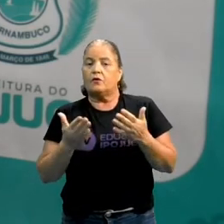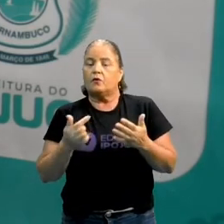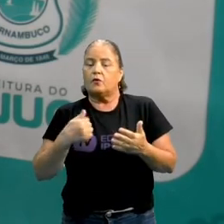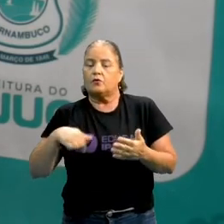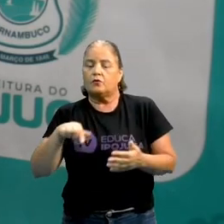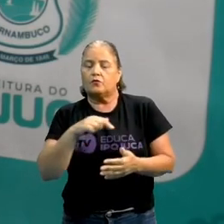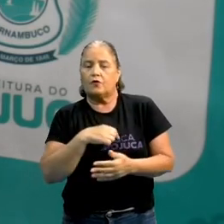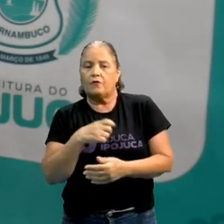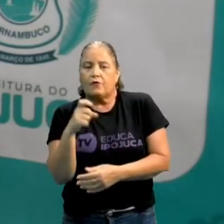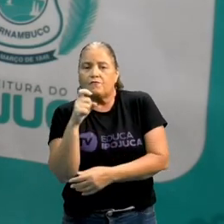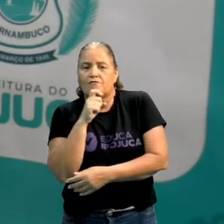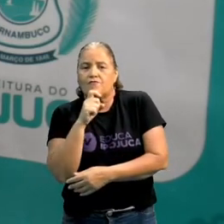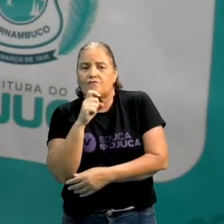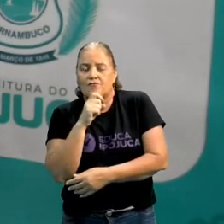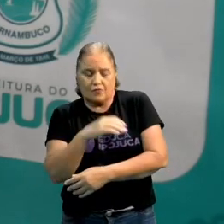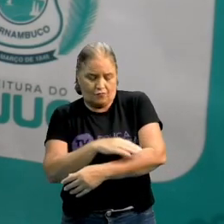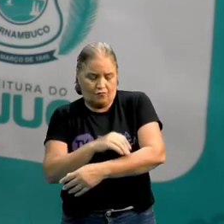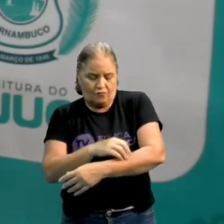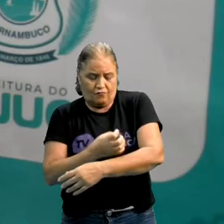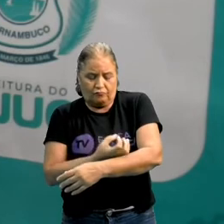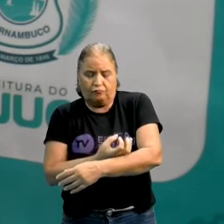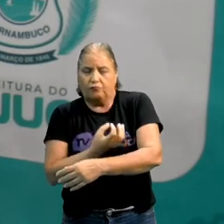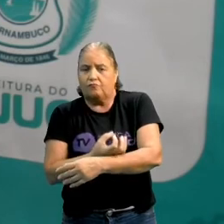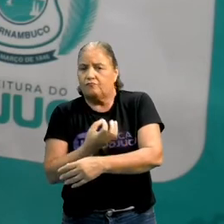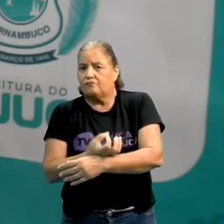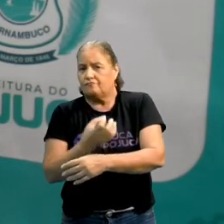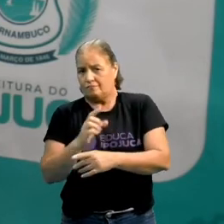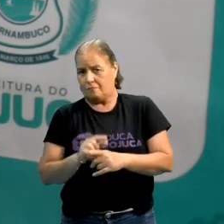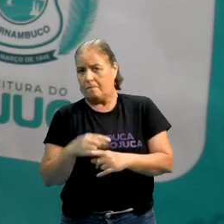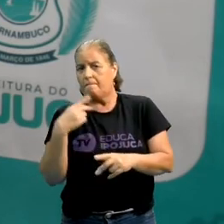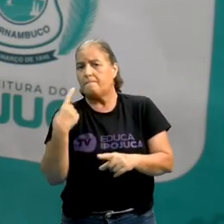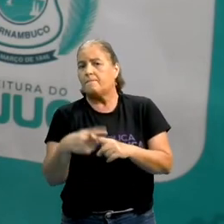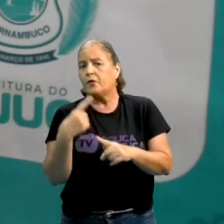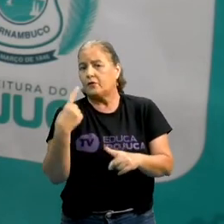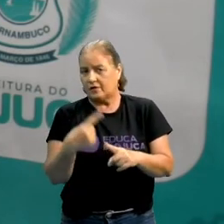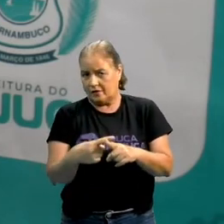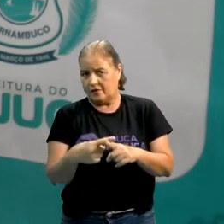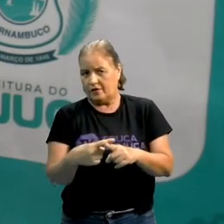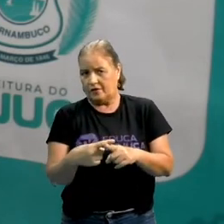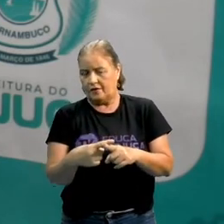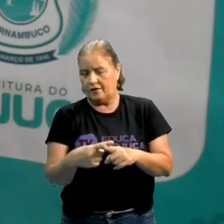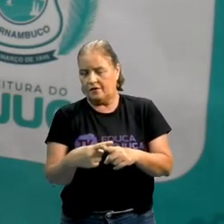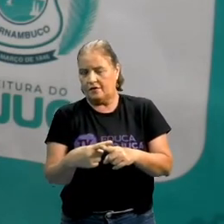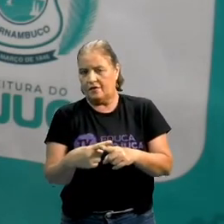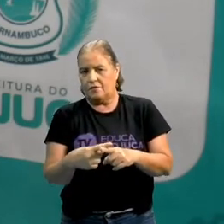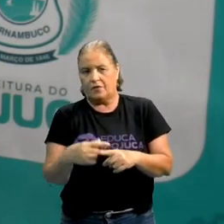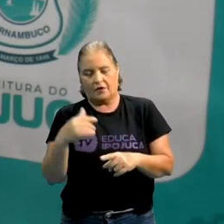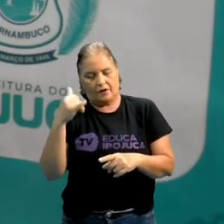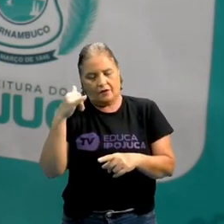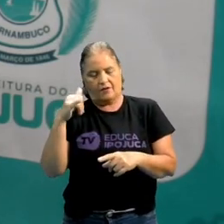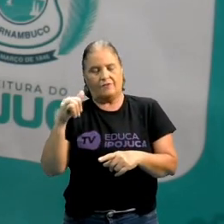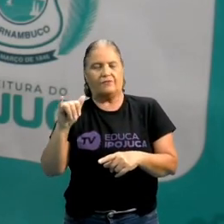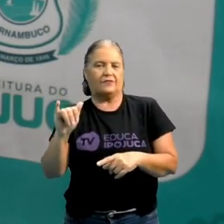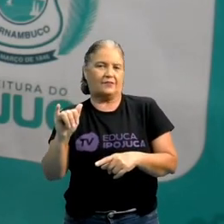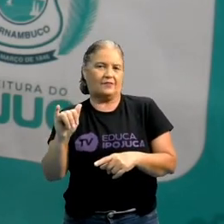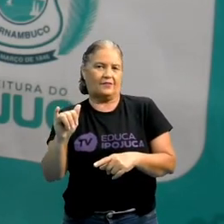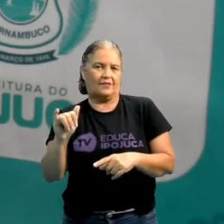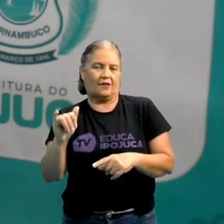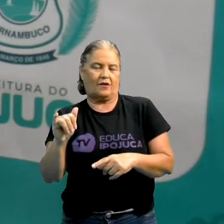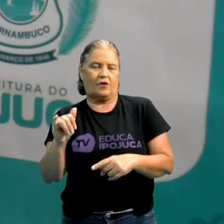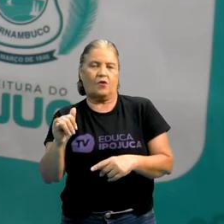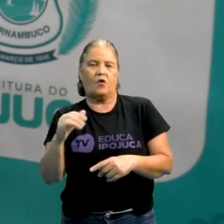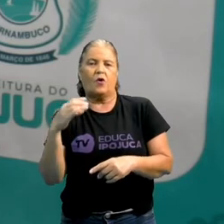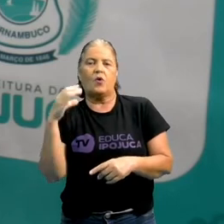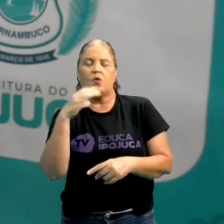arrepiam. Por que isso? Exatamente para tentar evitar que a gente perca o calor